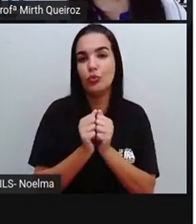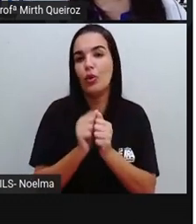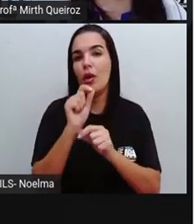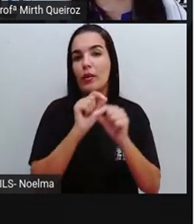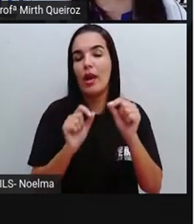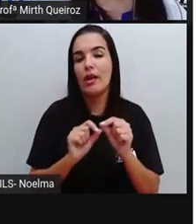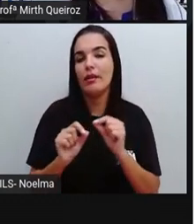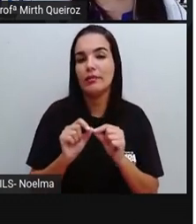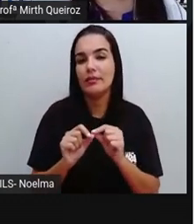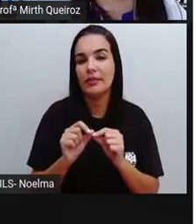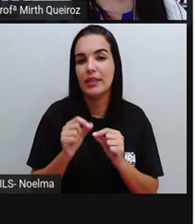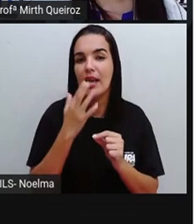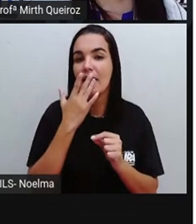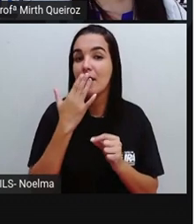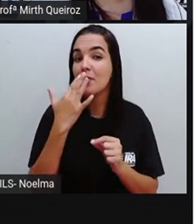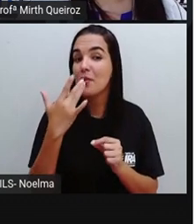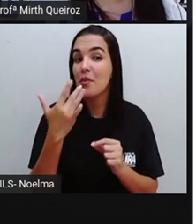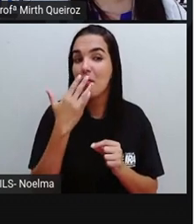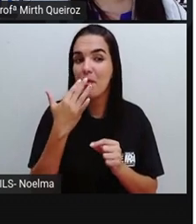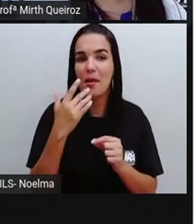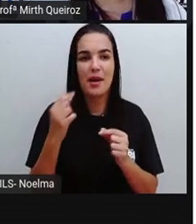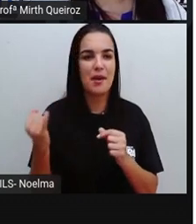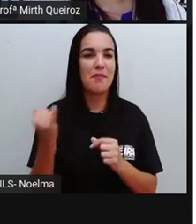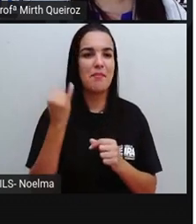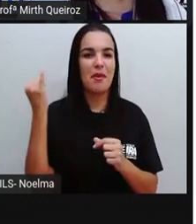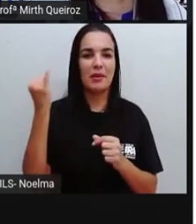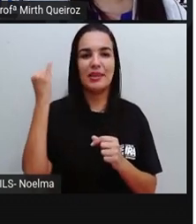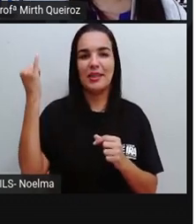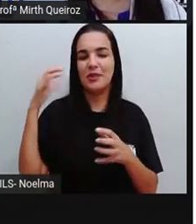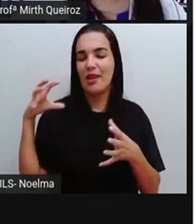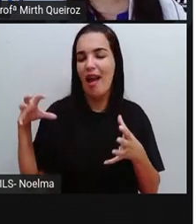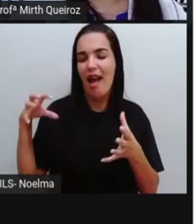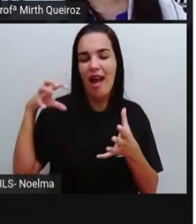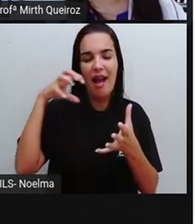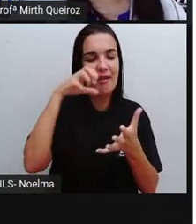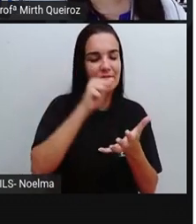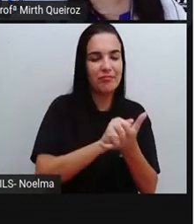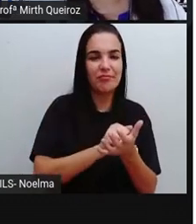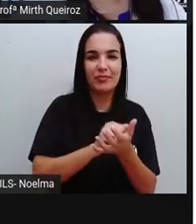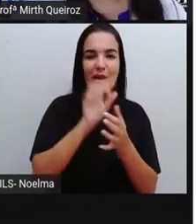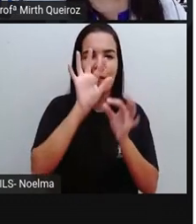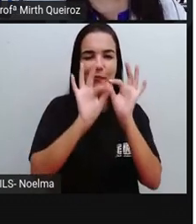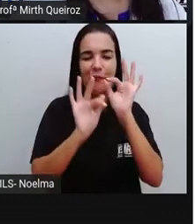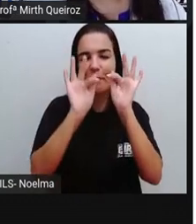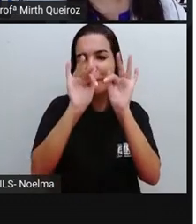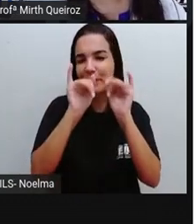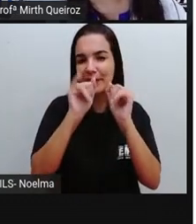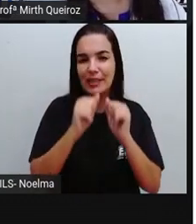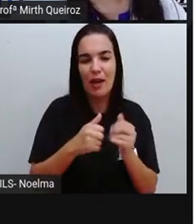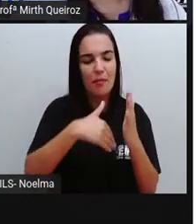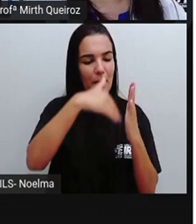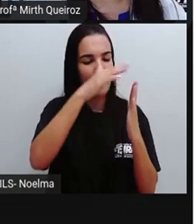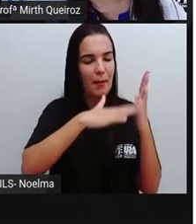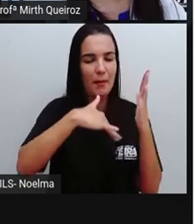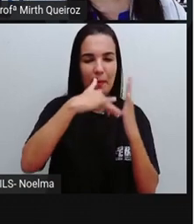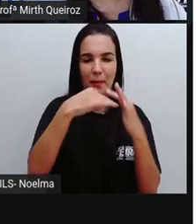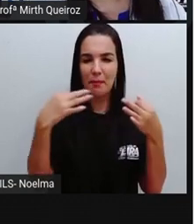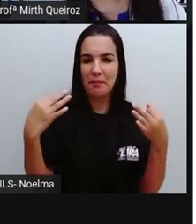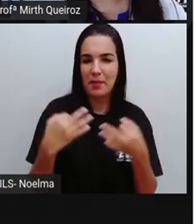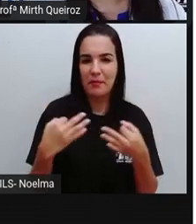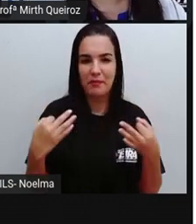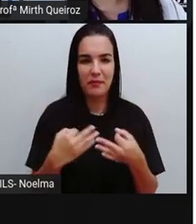Por fim, a cor é o elemento agregador. É o toque final de uma composição